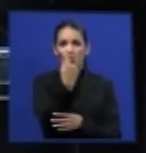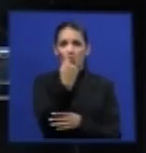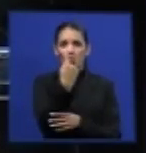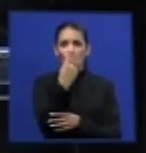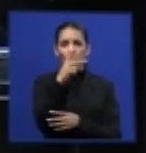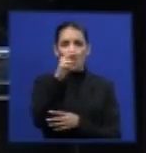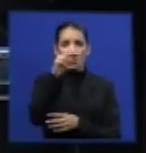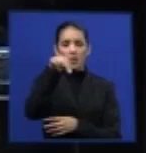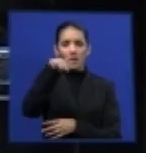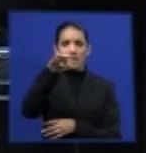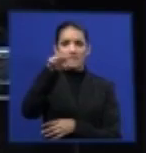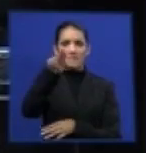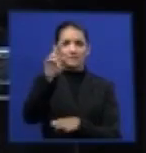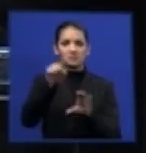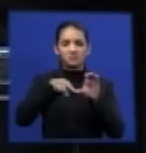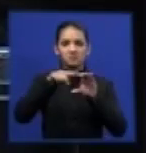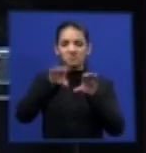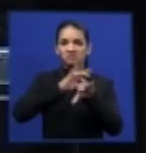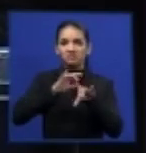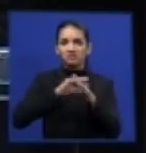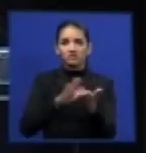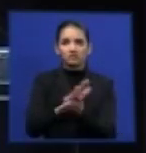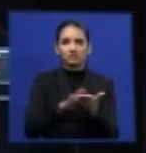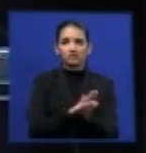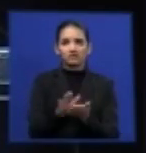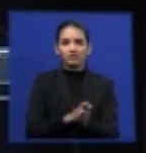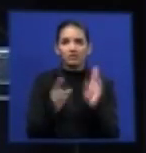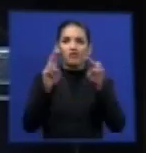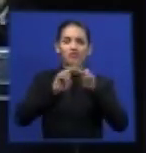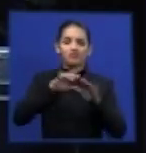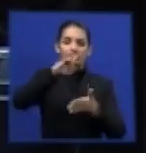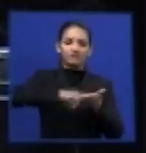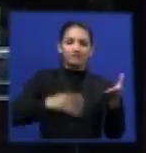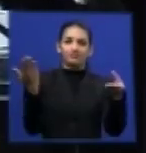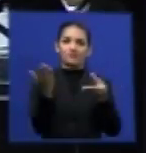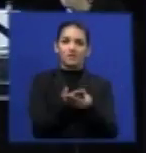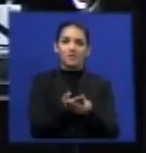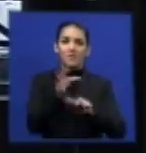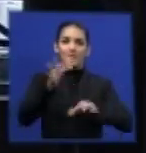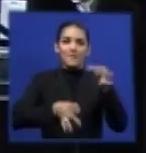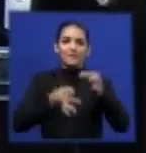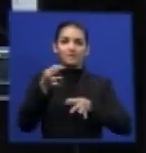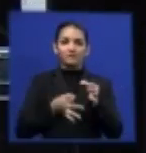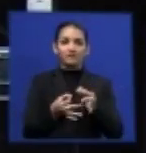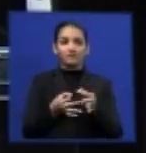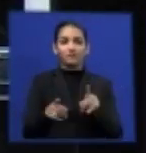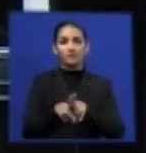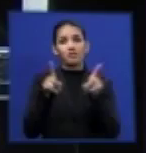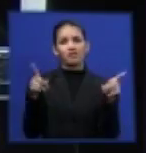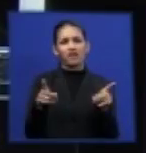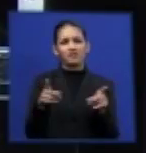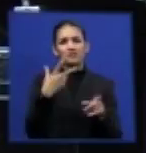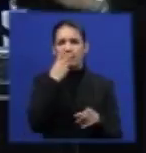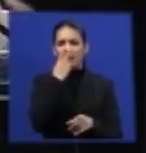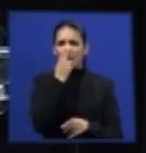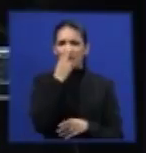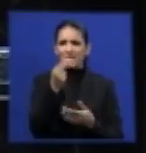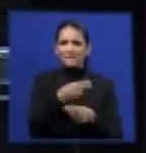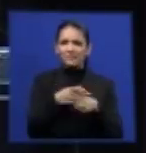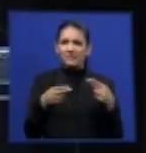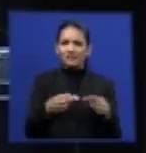Um único pneu por essa decisão. Bem, isto é alguma coisa, a esperteza das